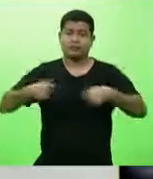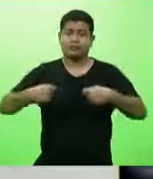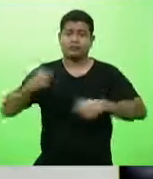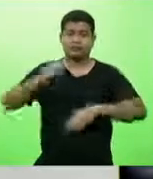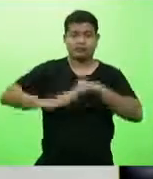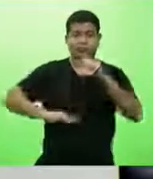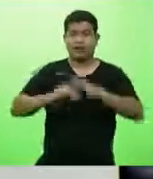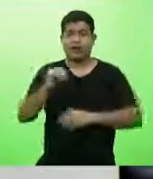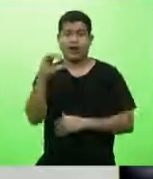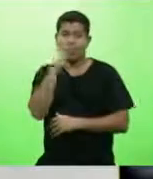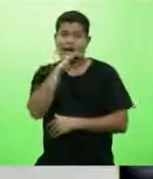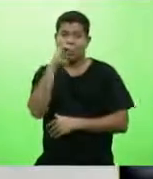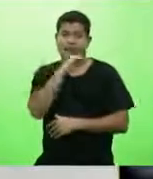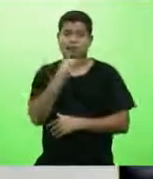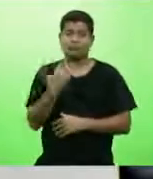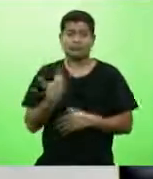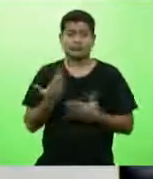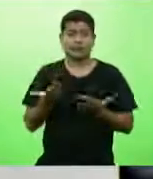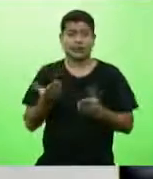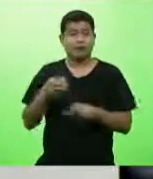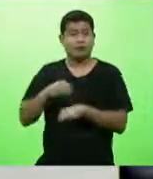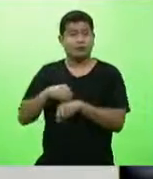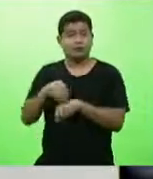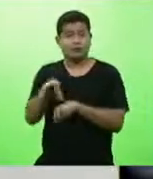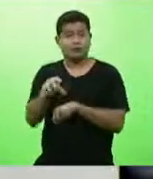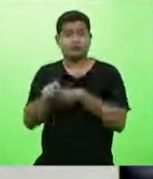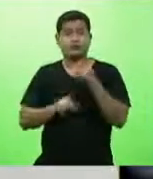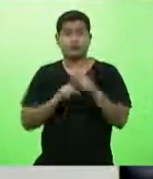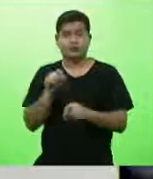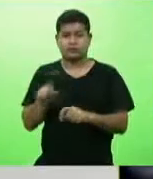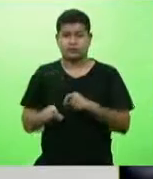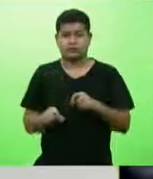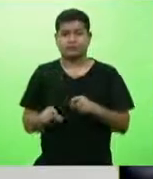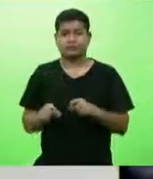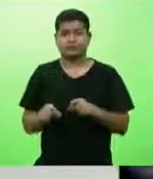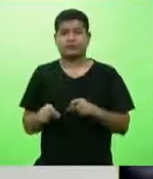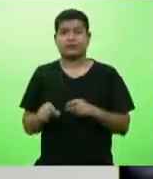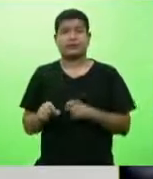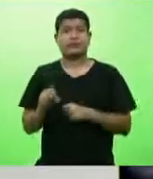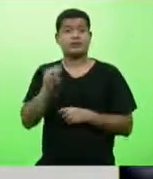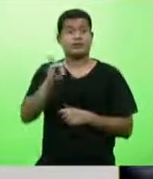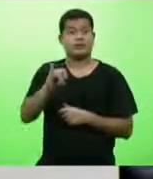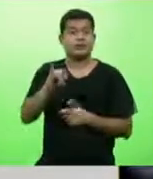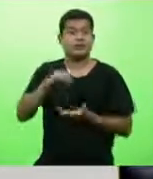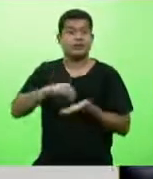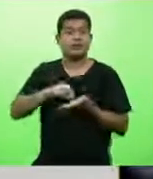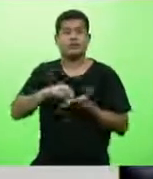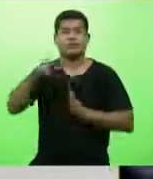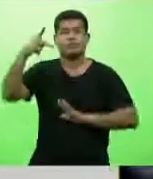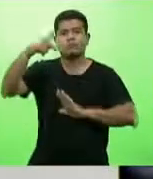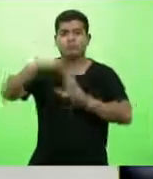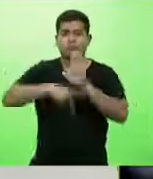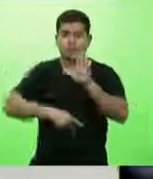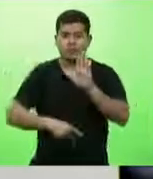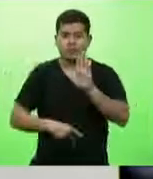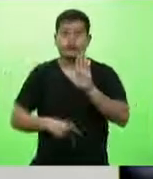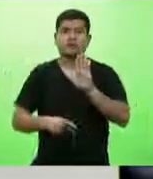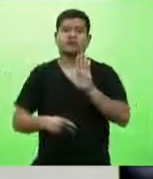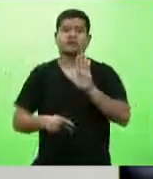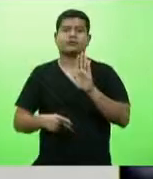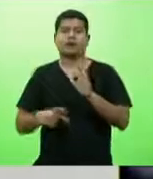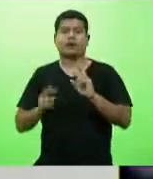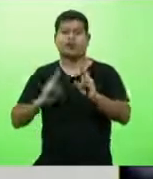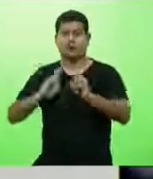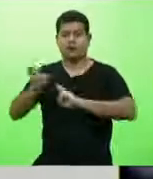de se fazer. a sugestão é enquanto você não tem um projeto da própria rodovia